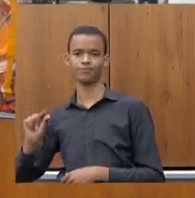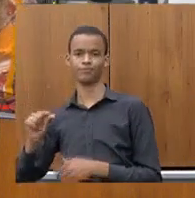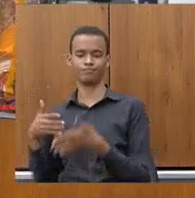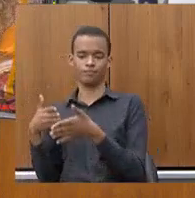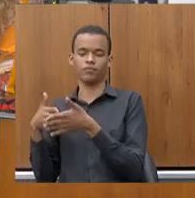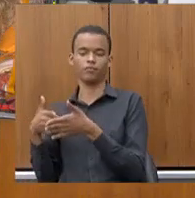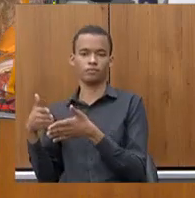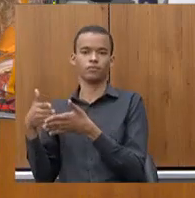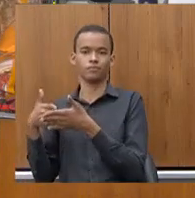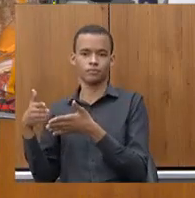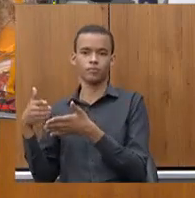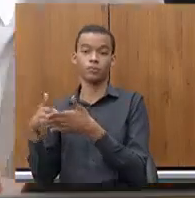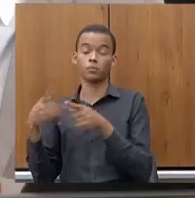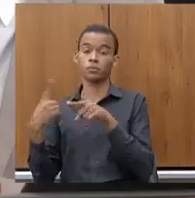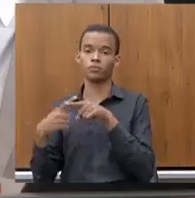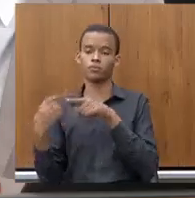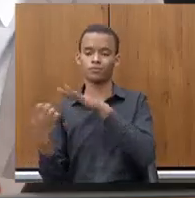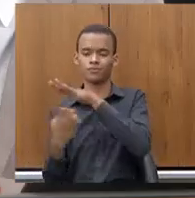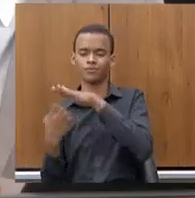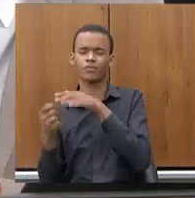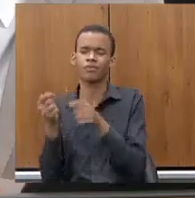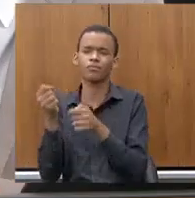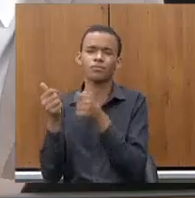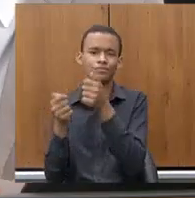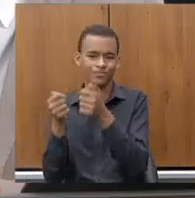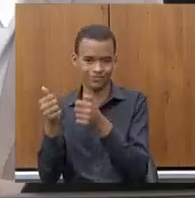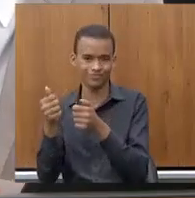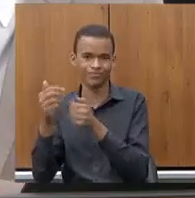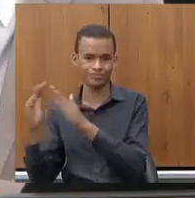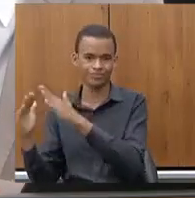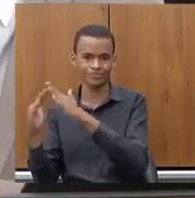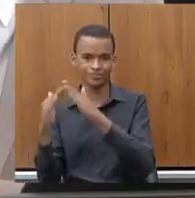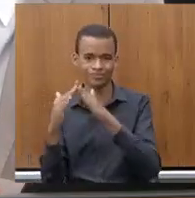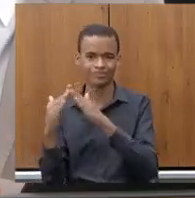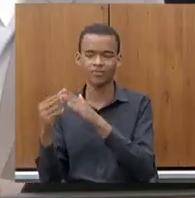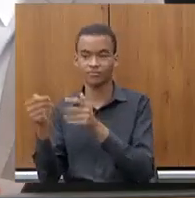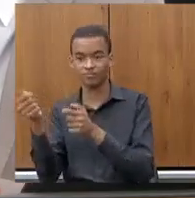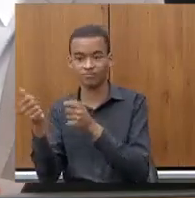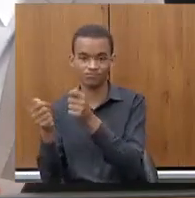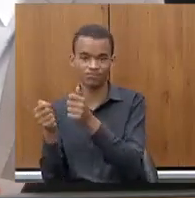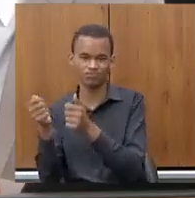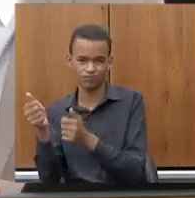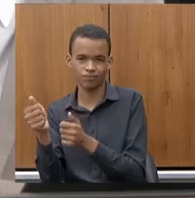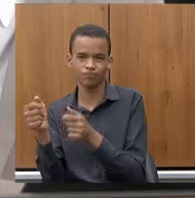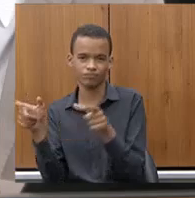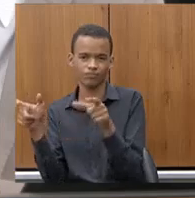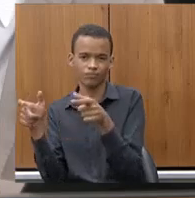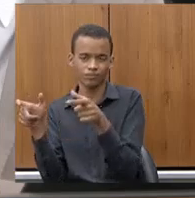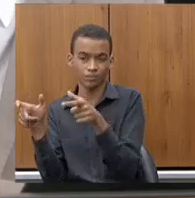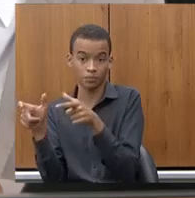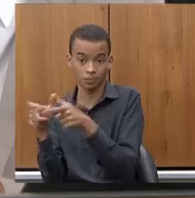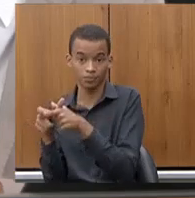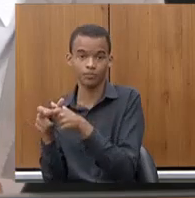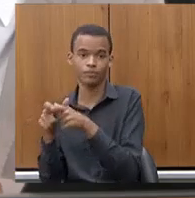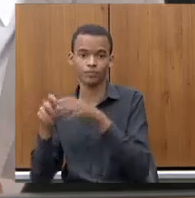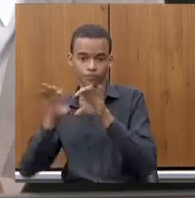de empresas e pessoas atendidas por essa fonte menos